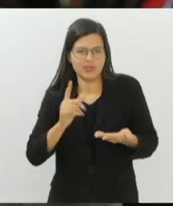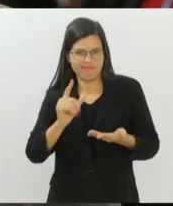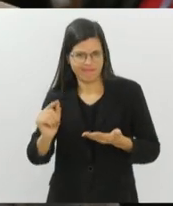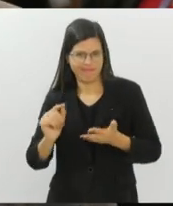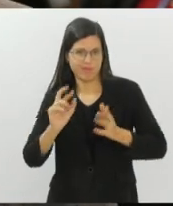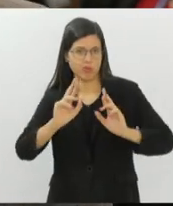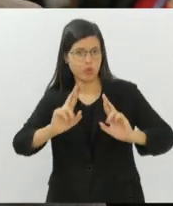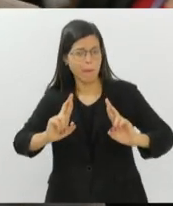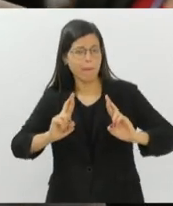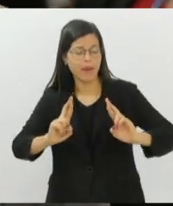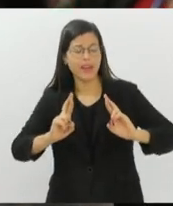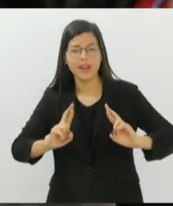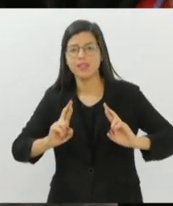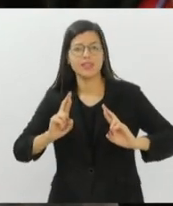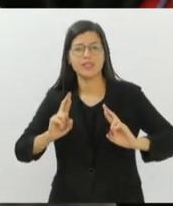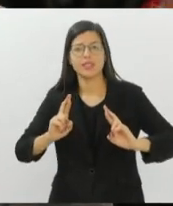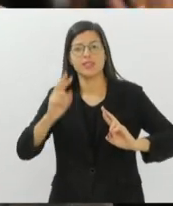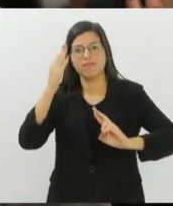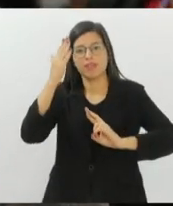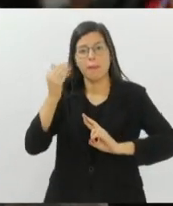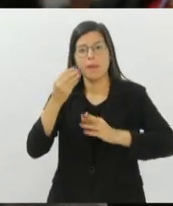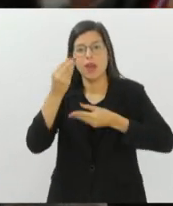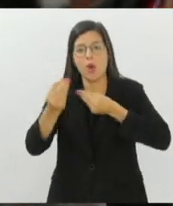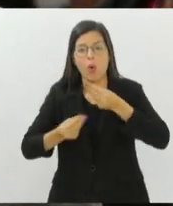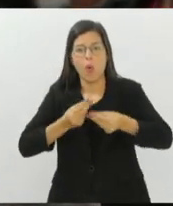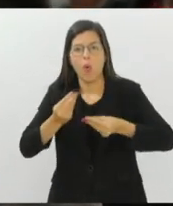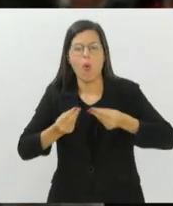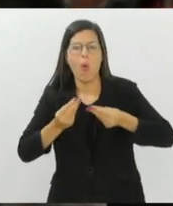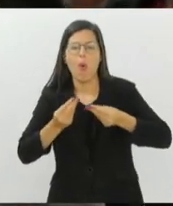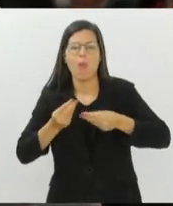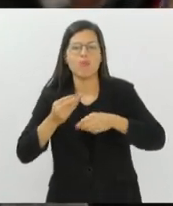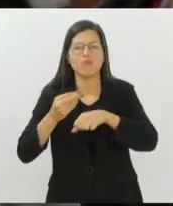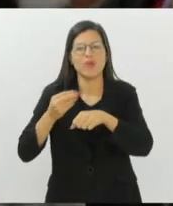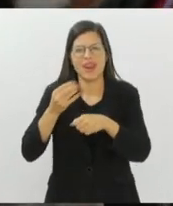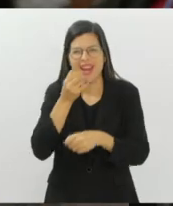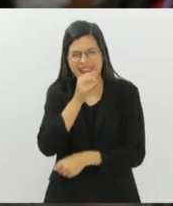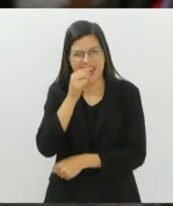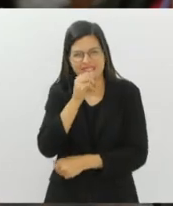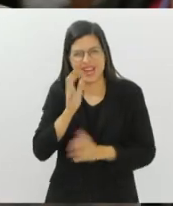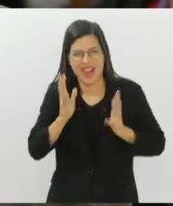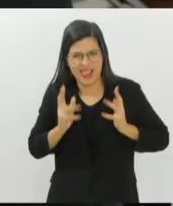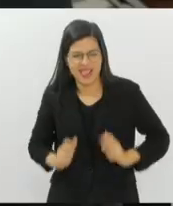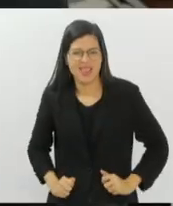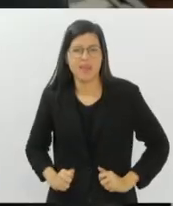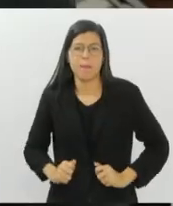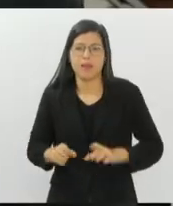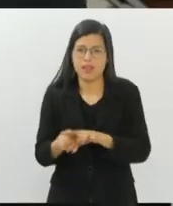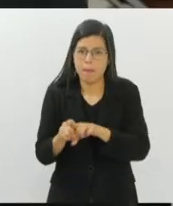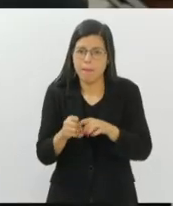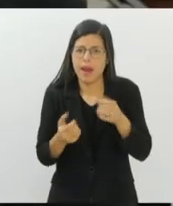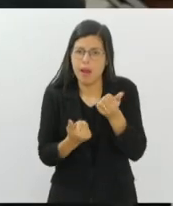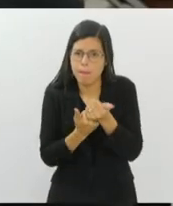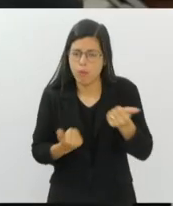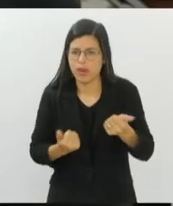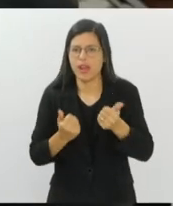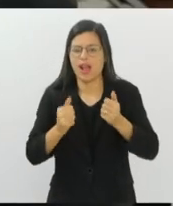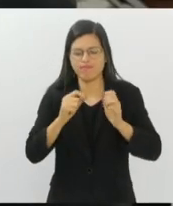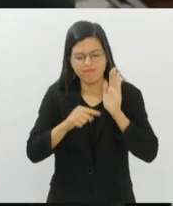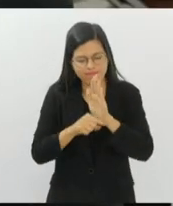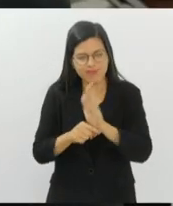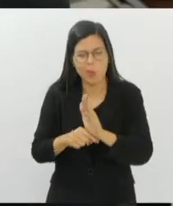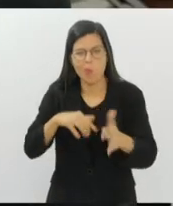saber lidar com a economia verde, saber aproveitar o recurso que nós temos e contribuir para um mundo melhor. O diretor de negócios